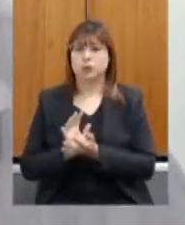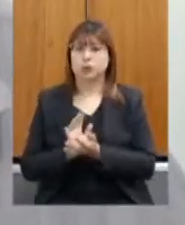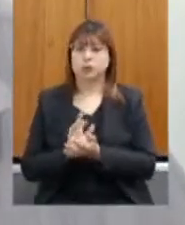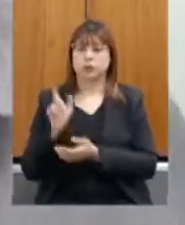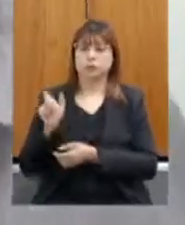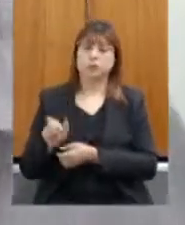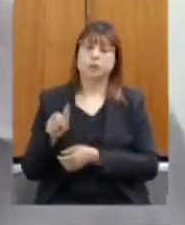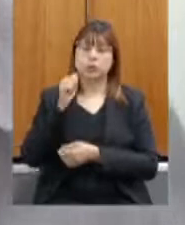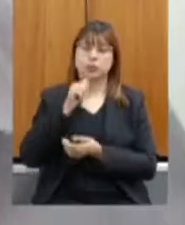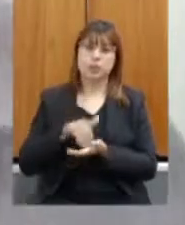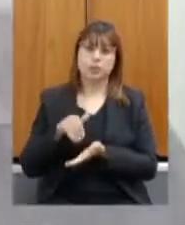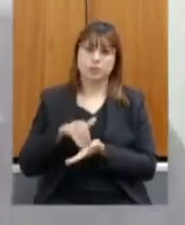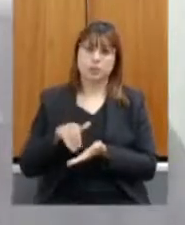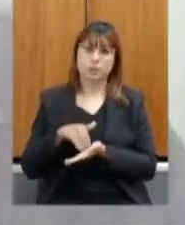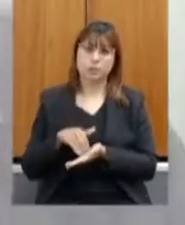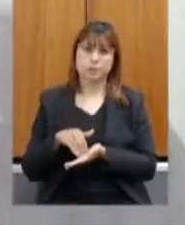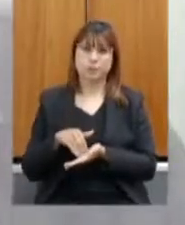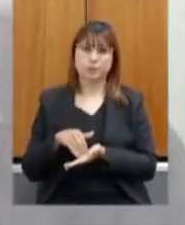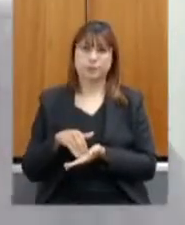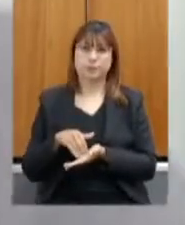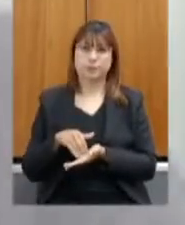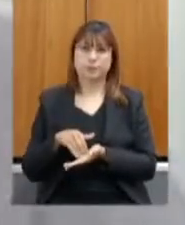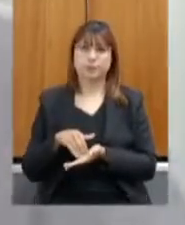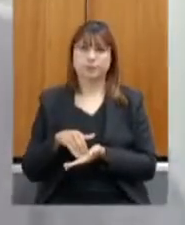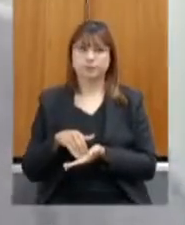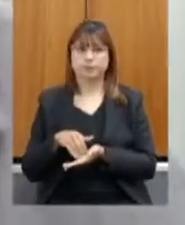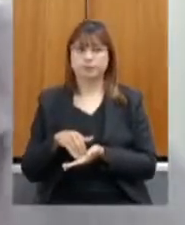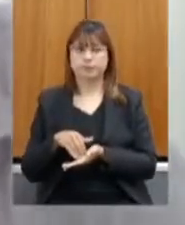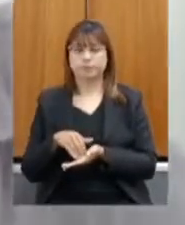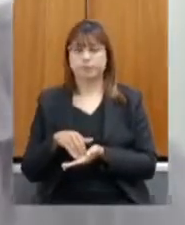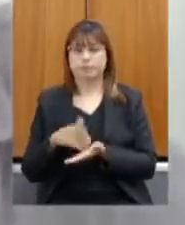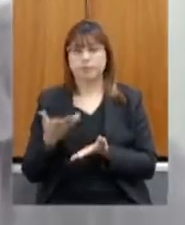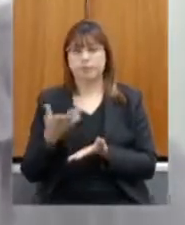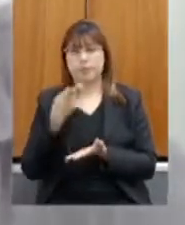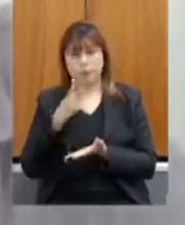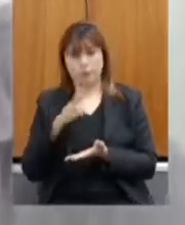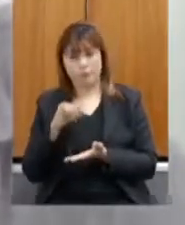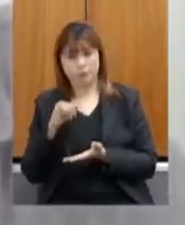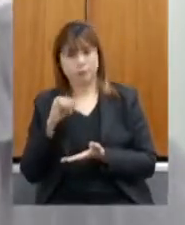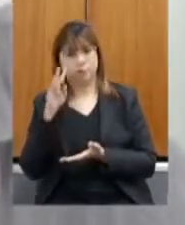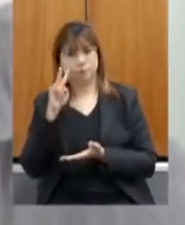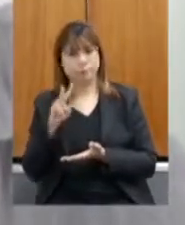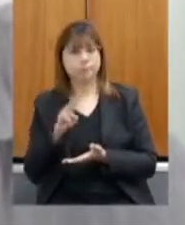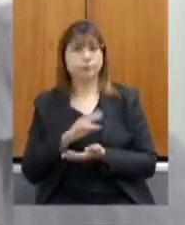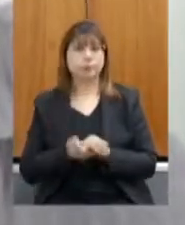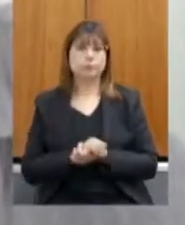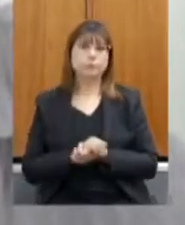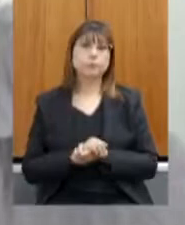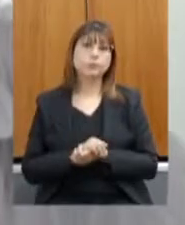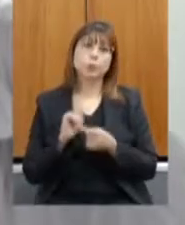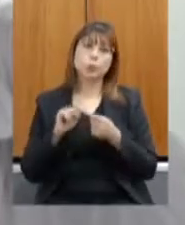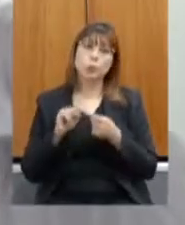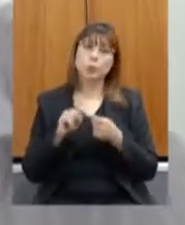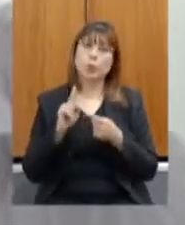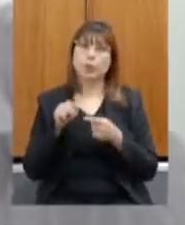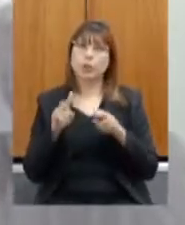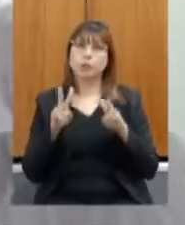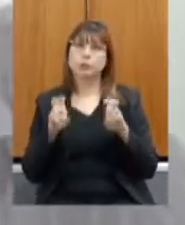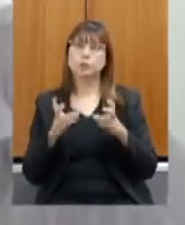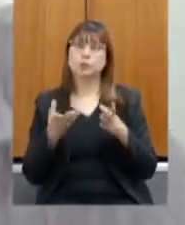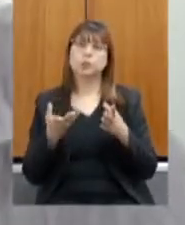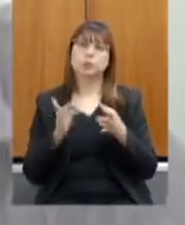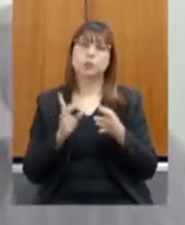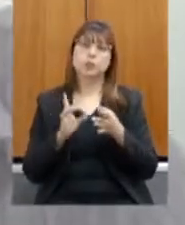ficou de olhar que uma delas é o problema da possibilidade daquela